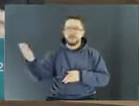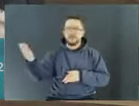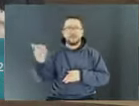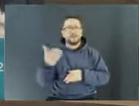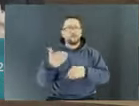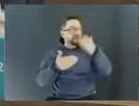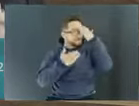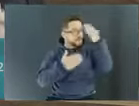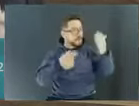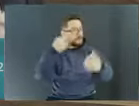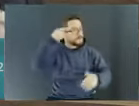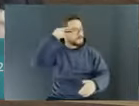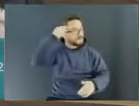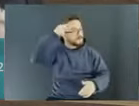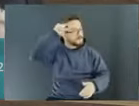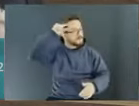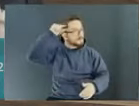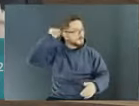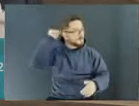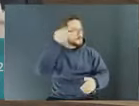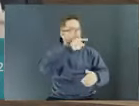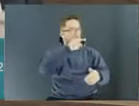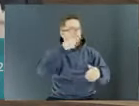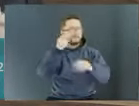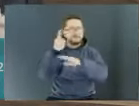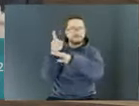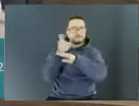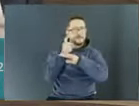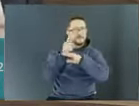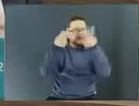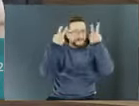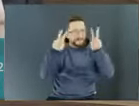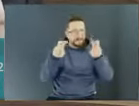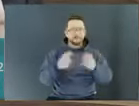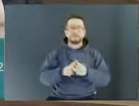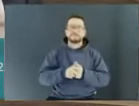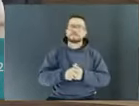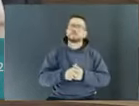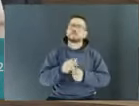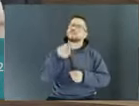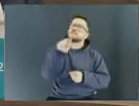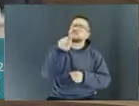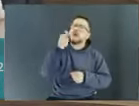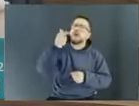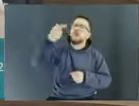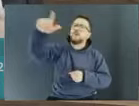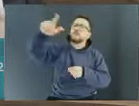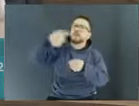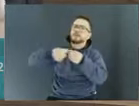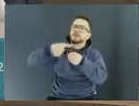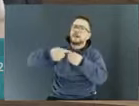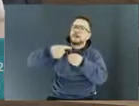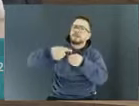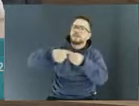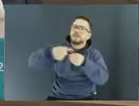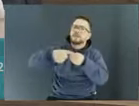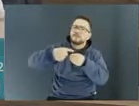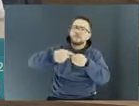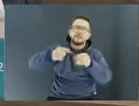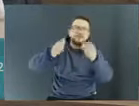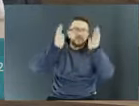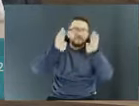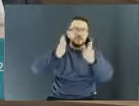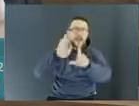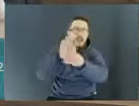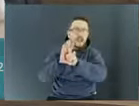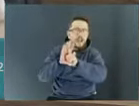quais outros bons exemplos que a gente tem no Brasil de cidades ou capitais que já têm essas adequações na legislação que